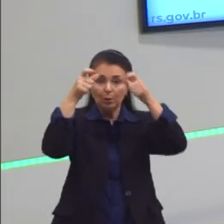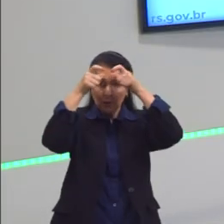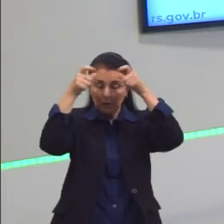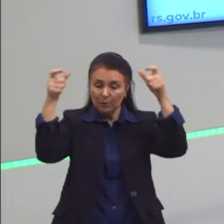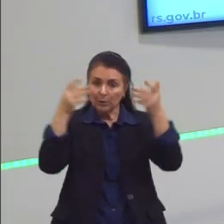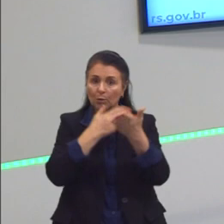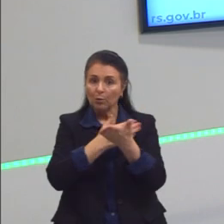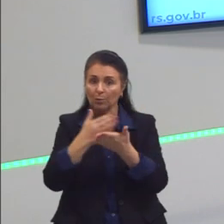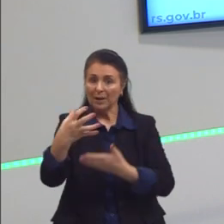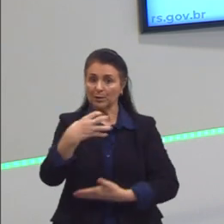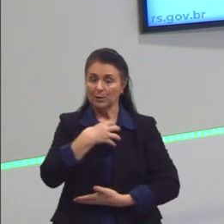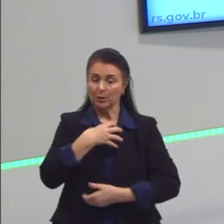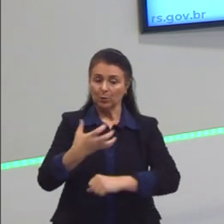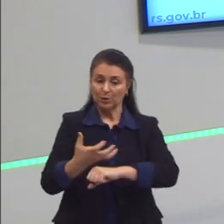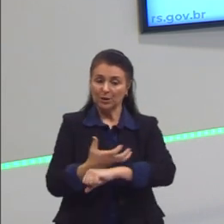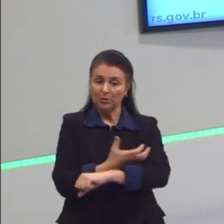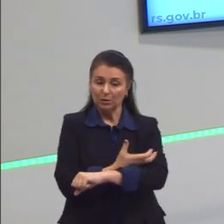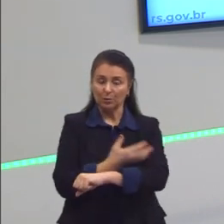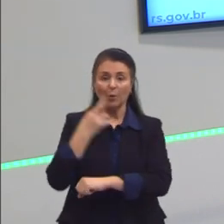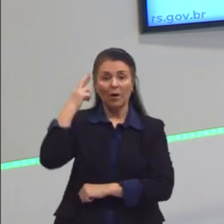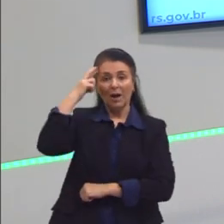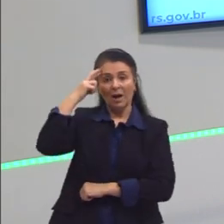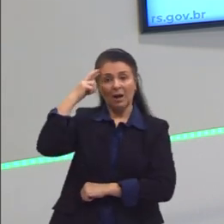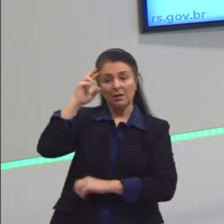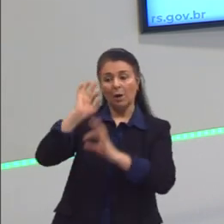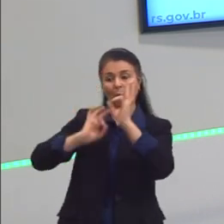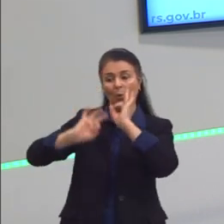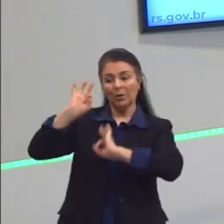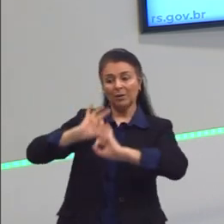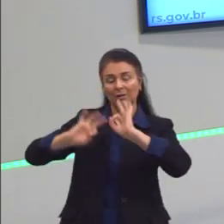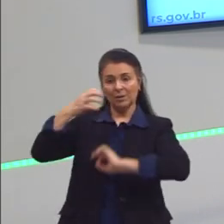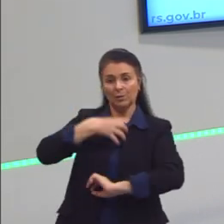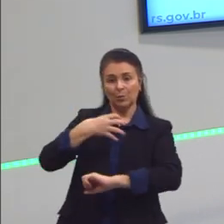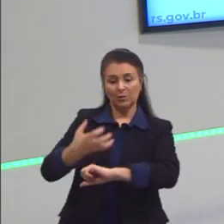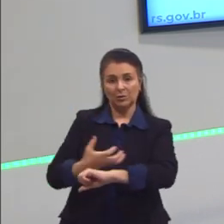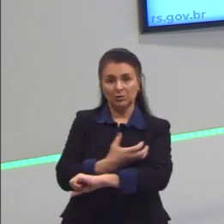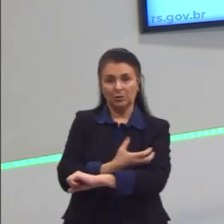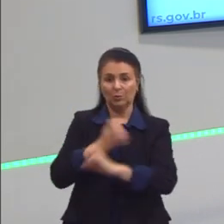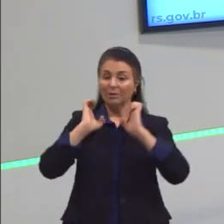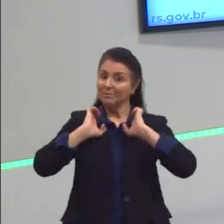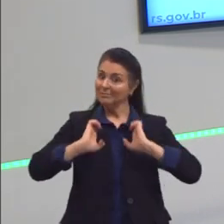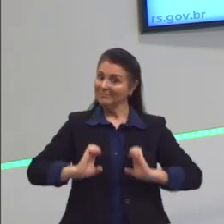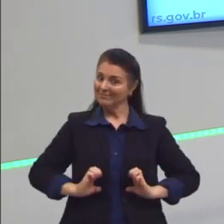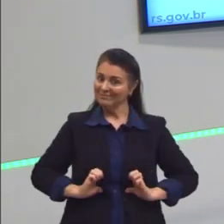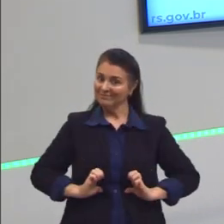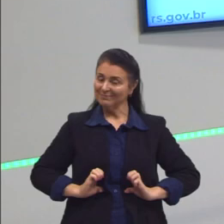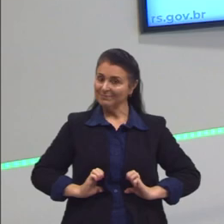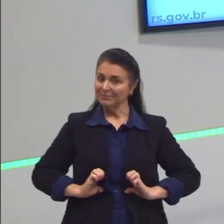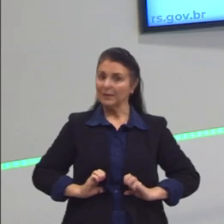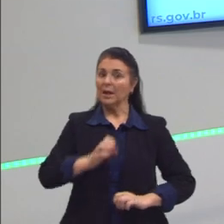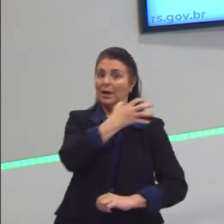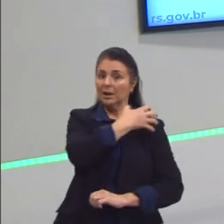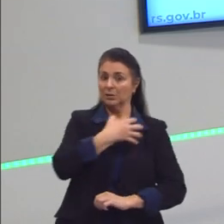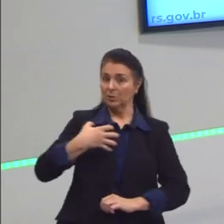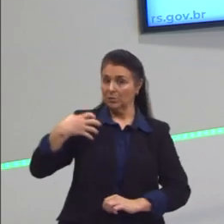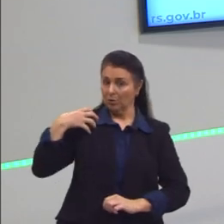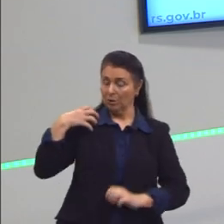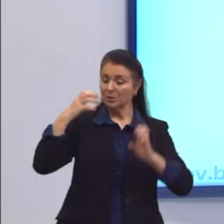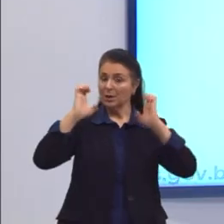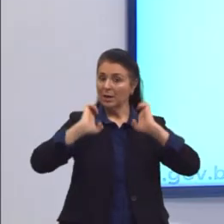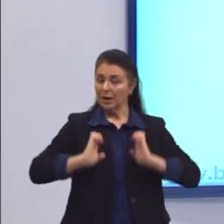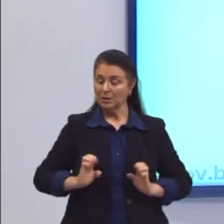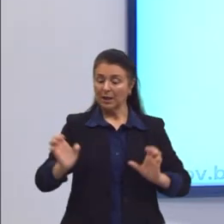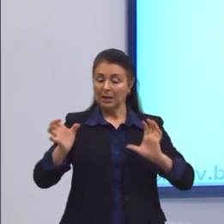razão ordena esses sentidos, que é a ética. E a ética do Aristóteles está muito